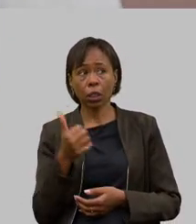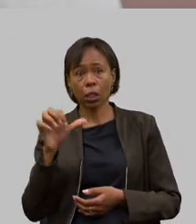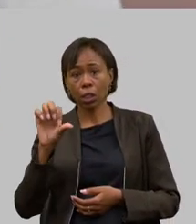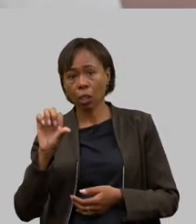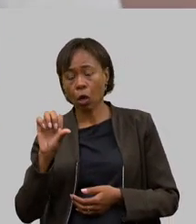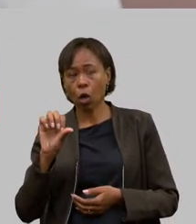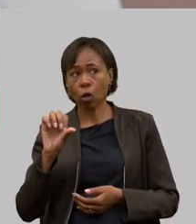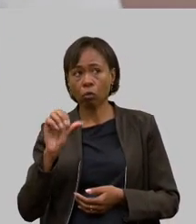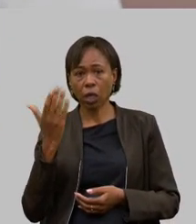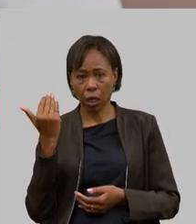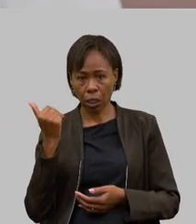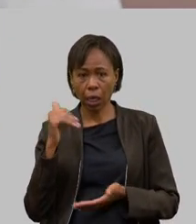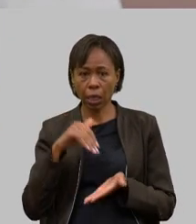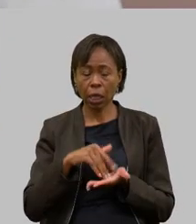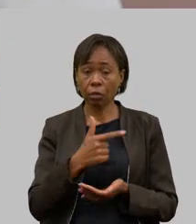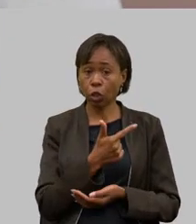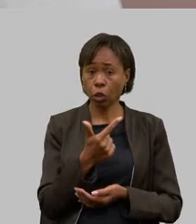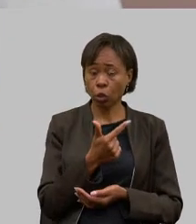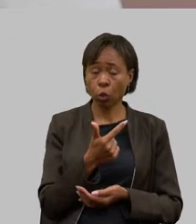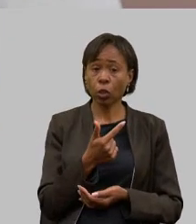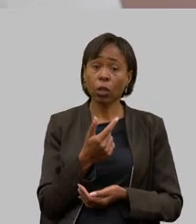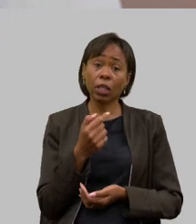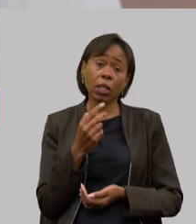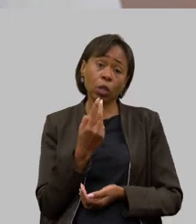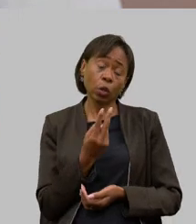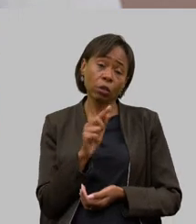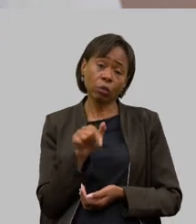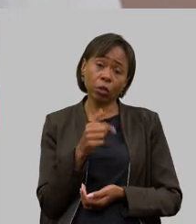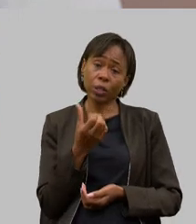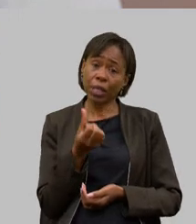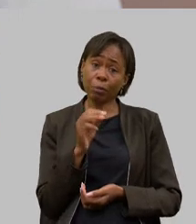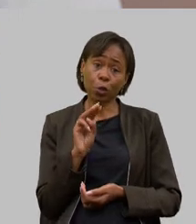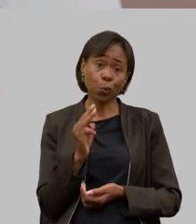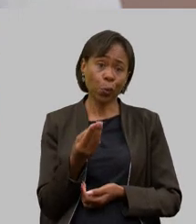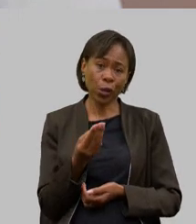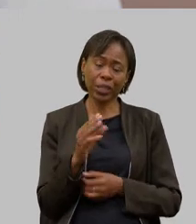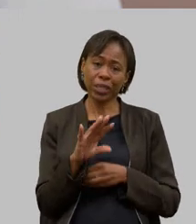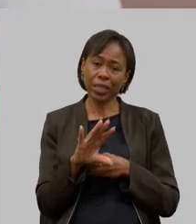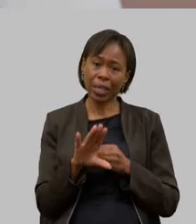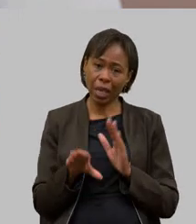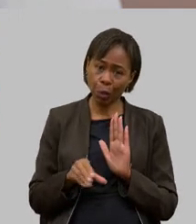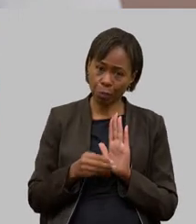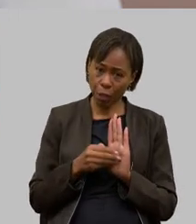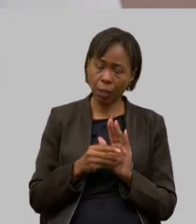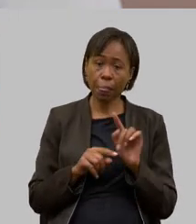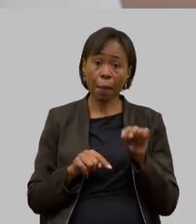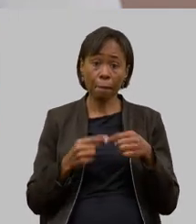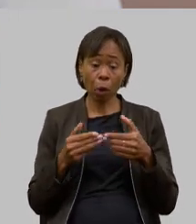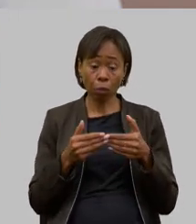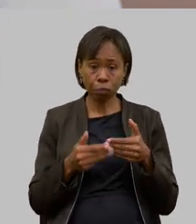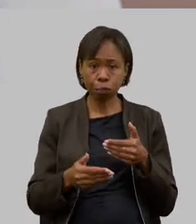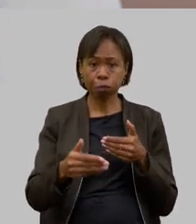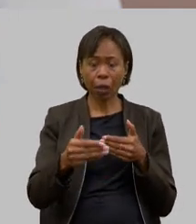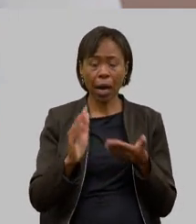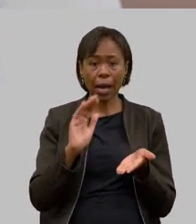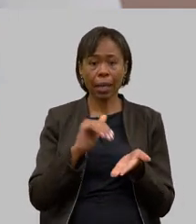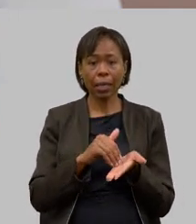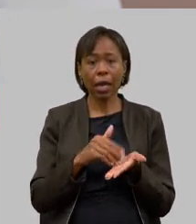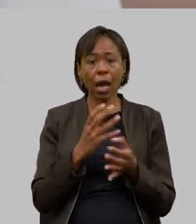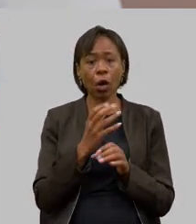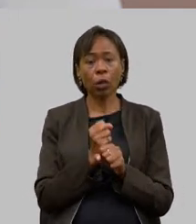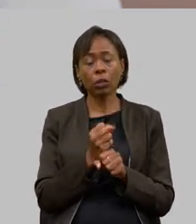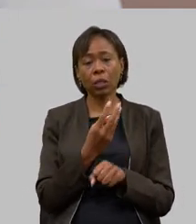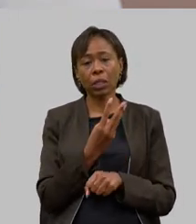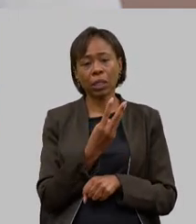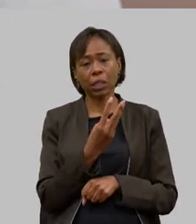entrei eram 12,6 milhões de emendas que foram disponibilizados lá depois que nós entramos de 22 para cá nós estamos chegando na casa de 300 né